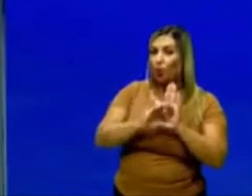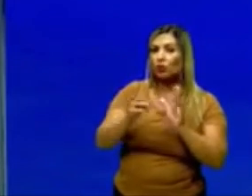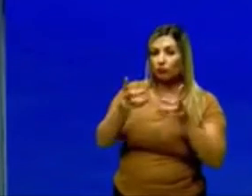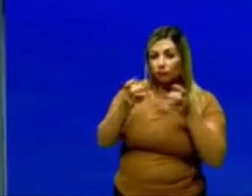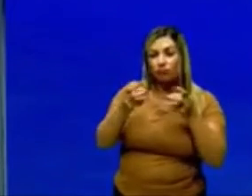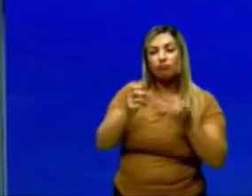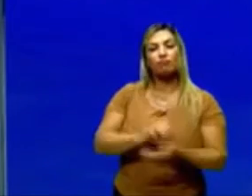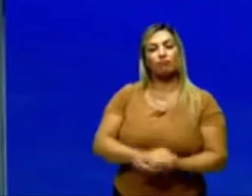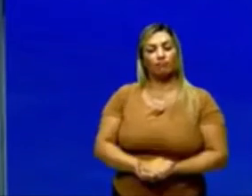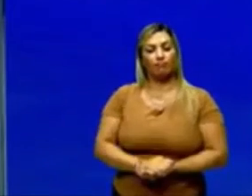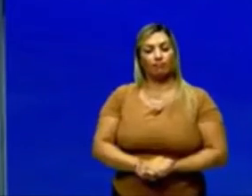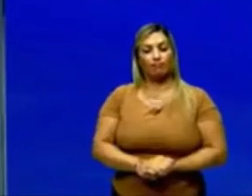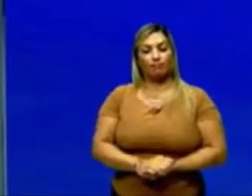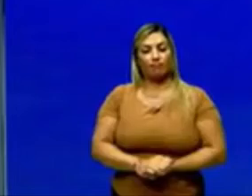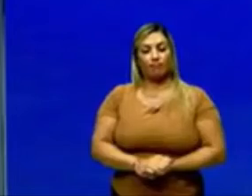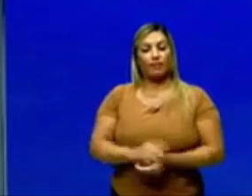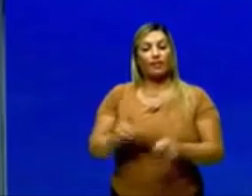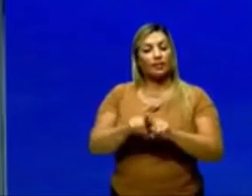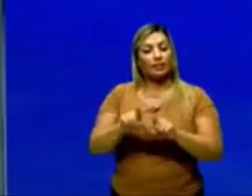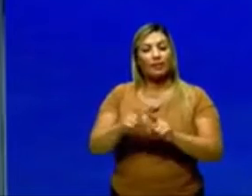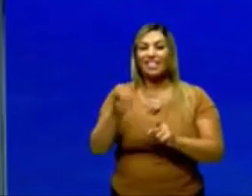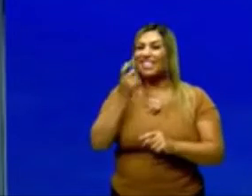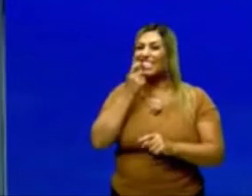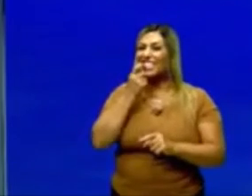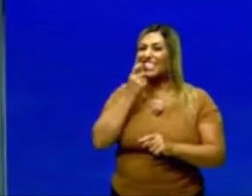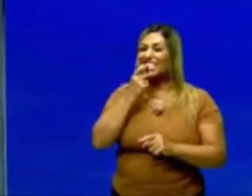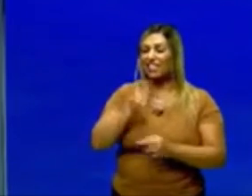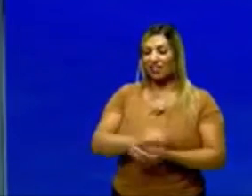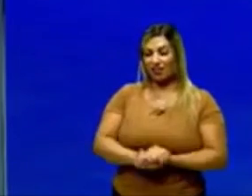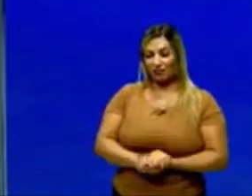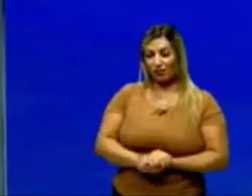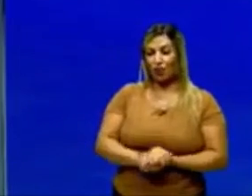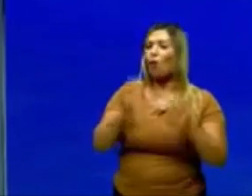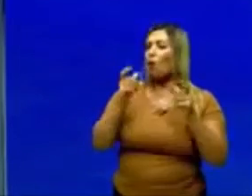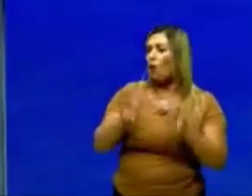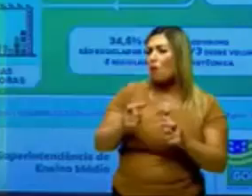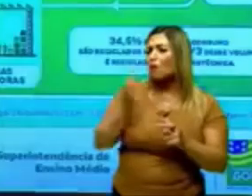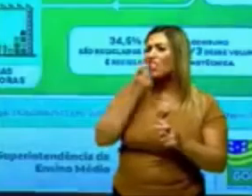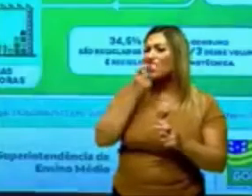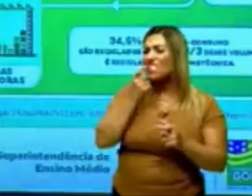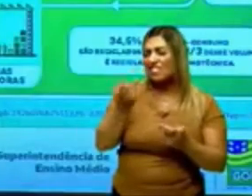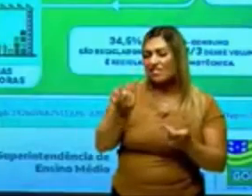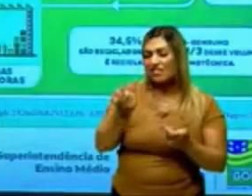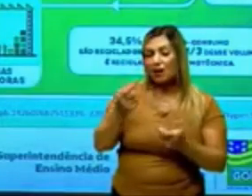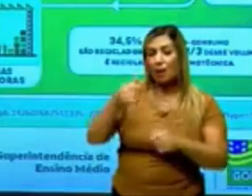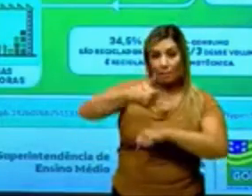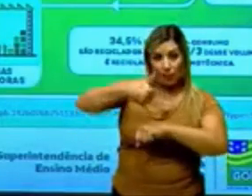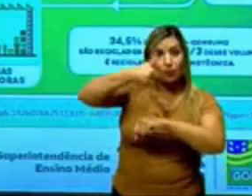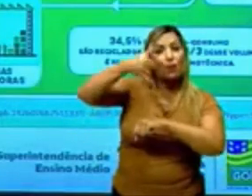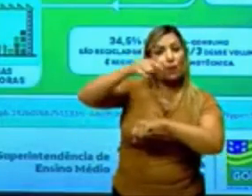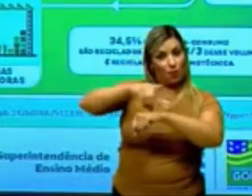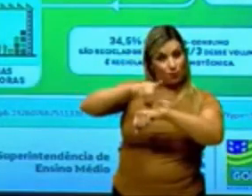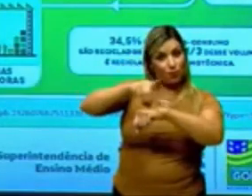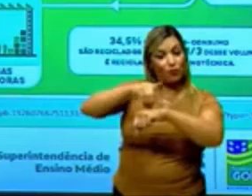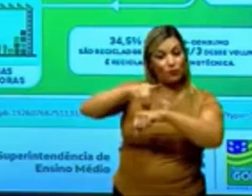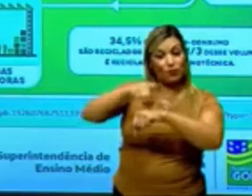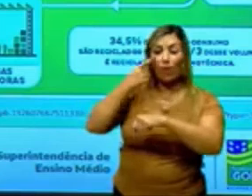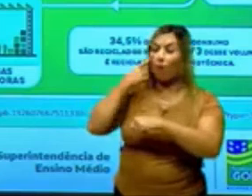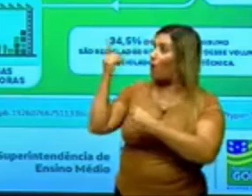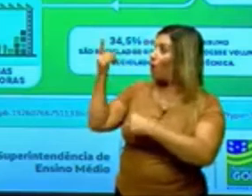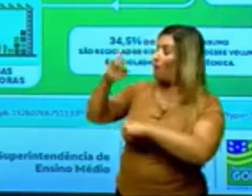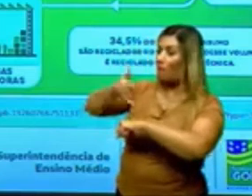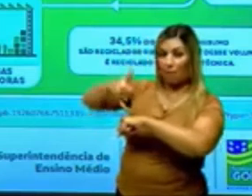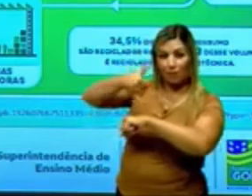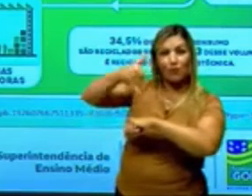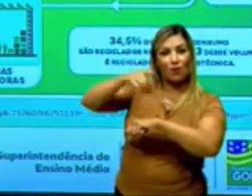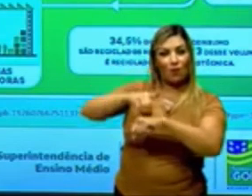Quando a gente fala lá da questão do plástico, o plástico vem de onde, Luiz Carlos? Então, ele vem lá do petróleo, né, então, aqui na tela vocês podem ver, eu